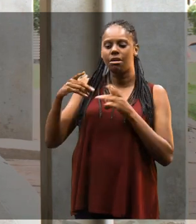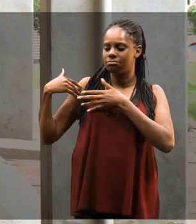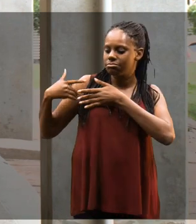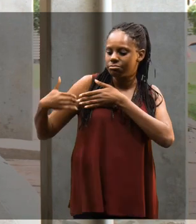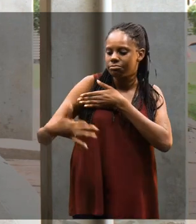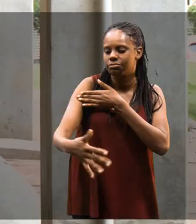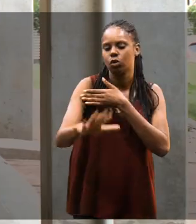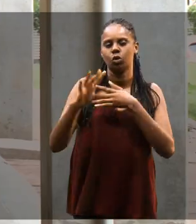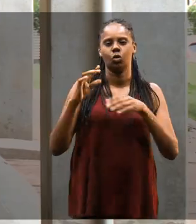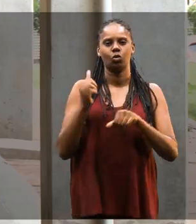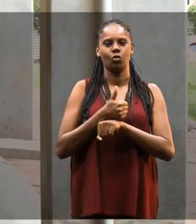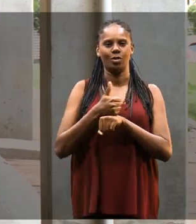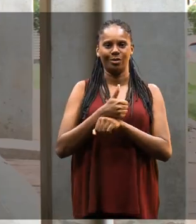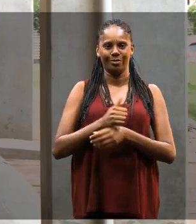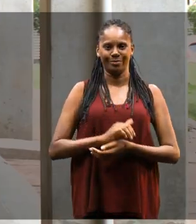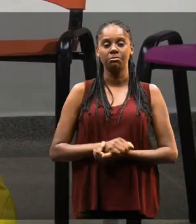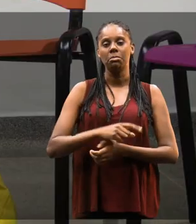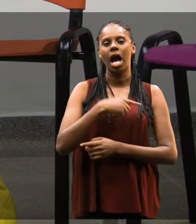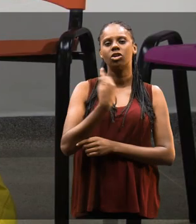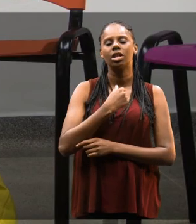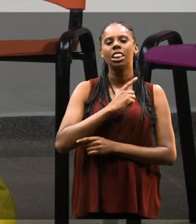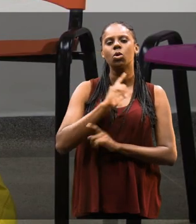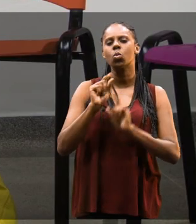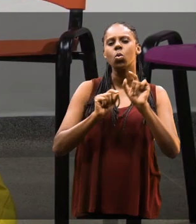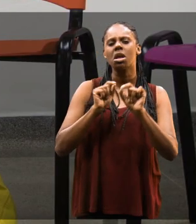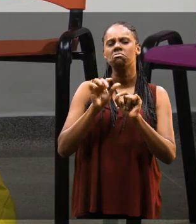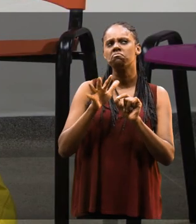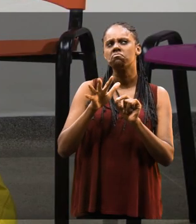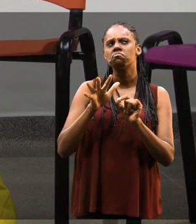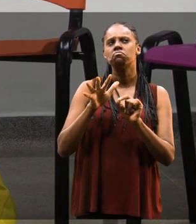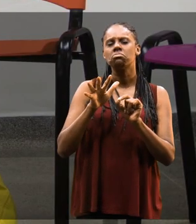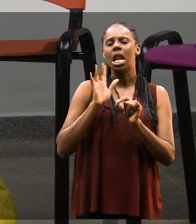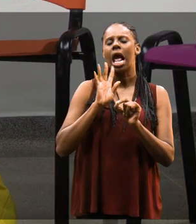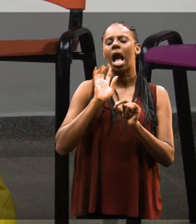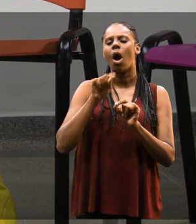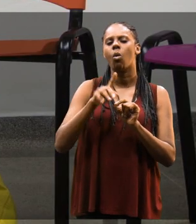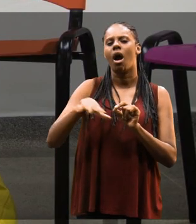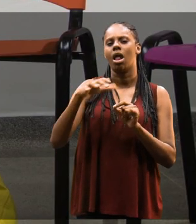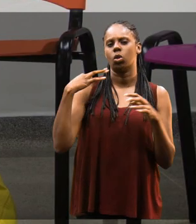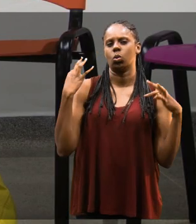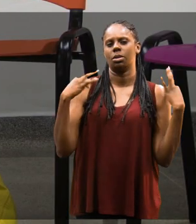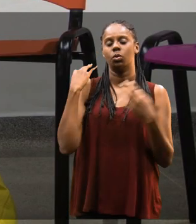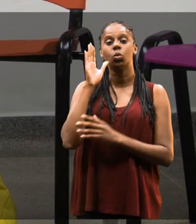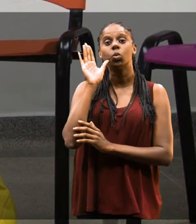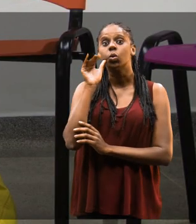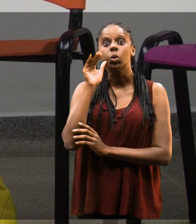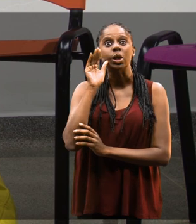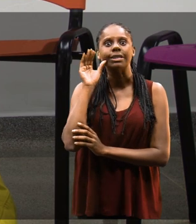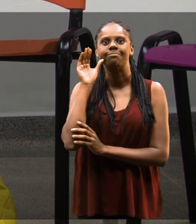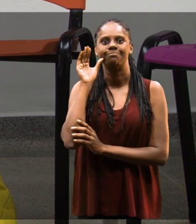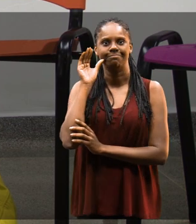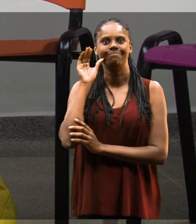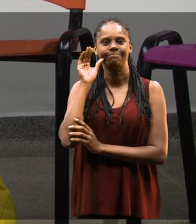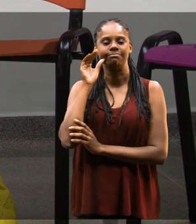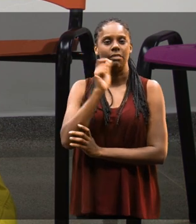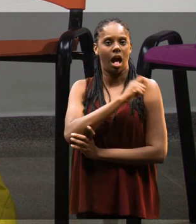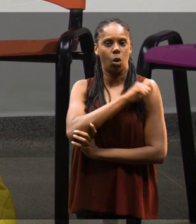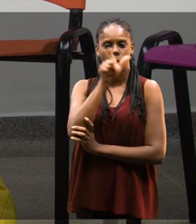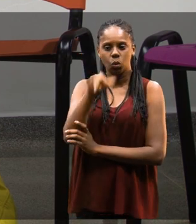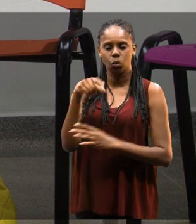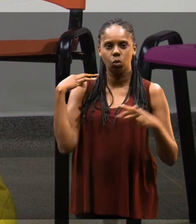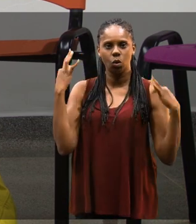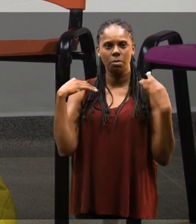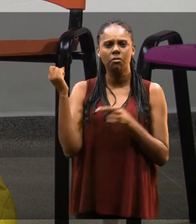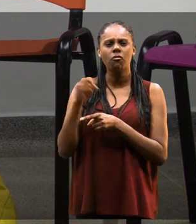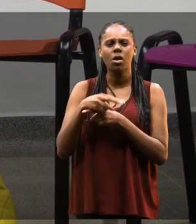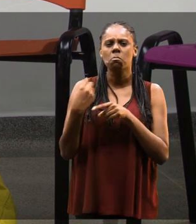percurso com o turismo futuramente. A gente também tem, assim, acho que isso é muito legal no turismo, uma curiosidade muito grande. Então,